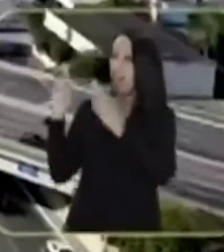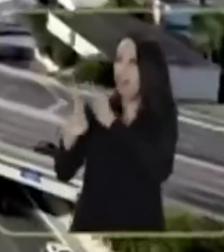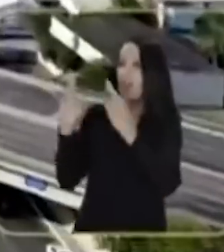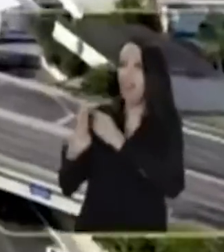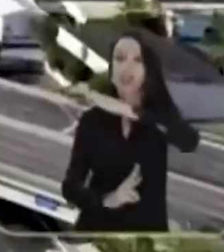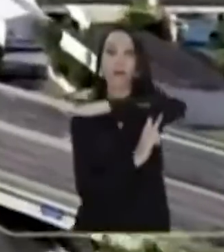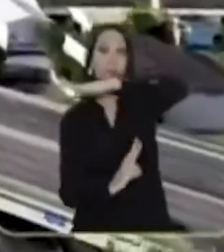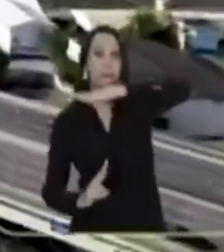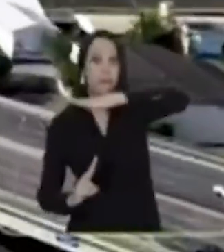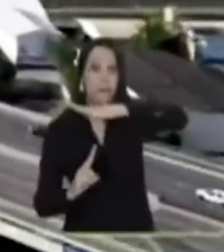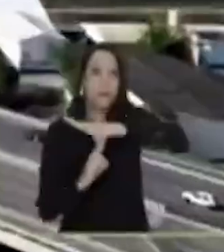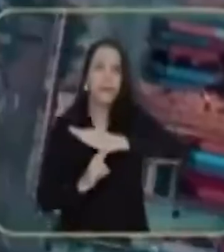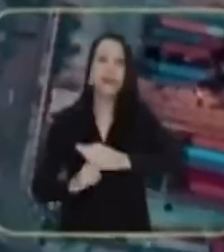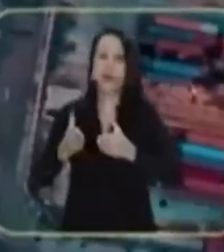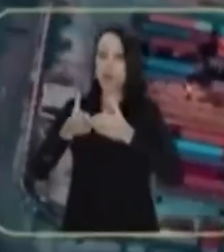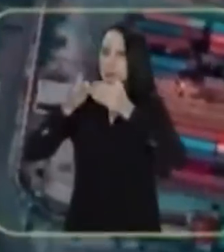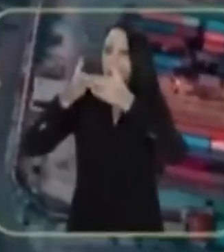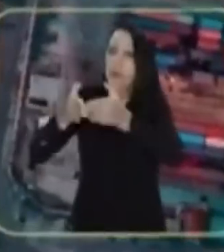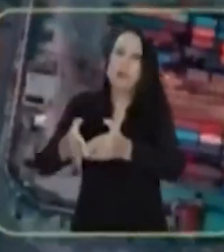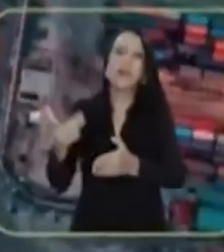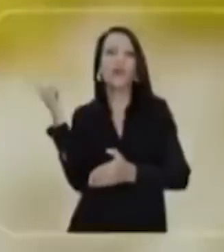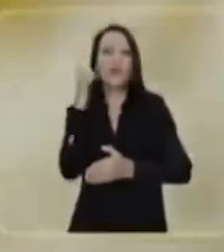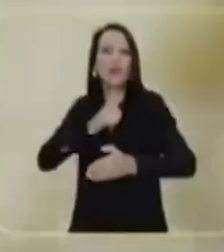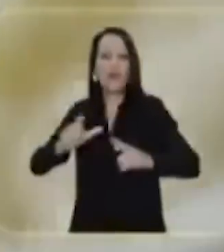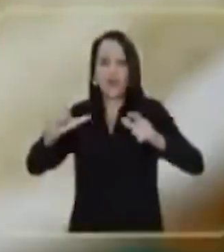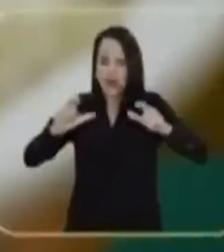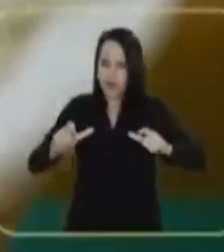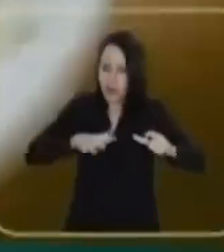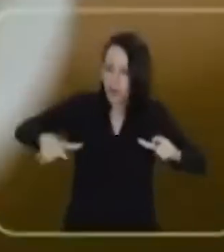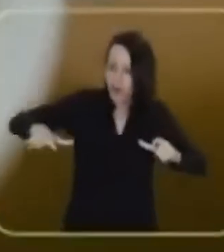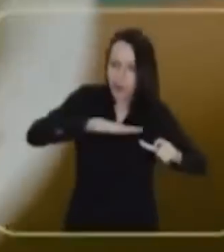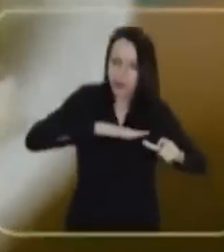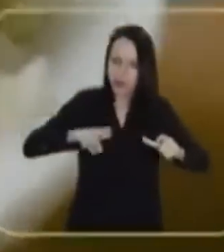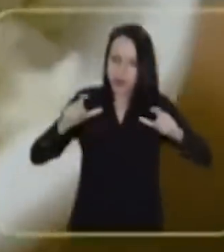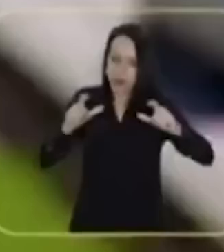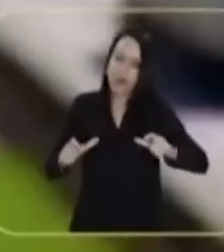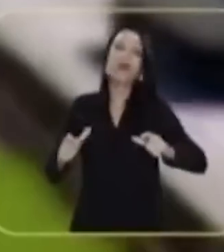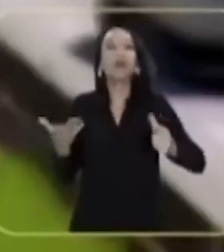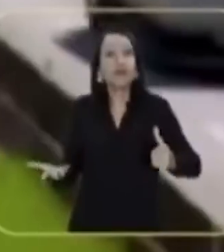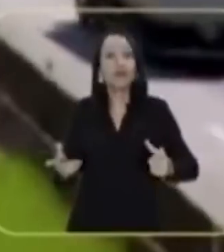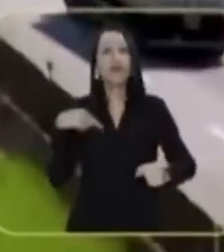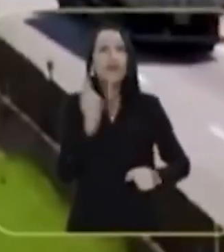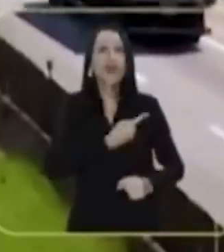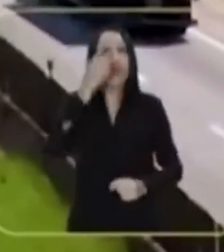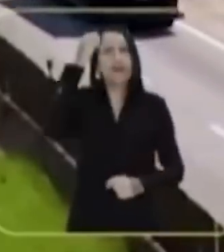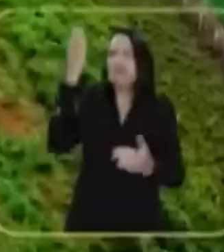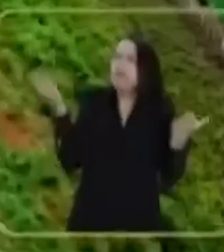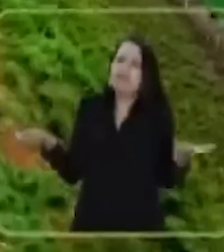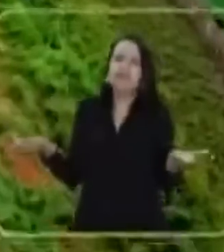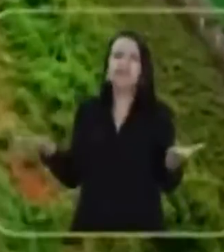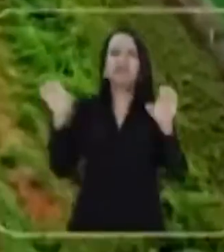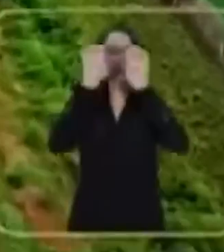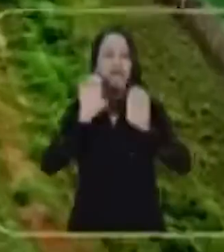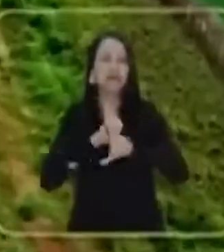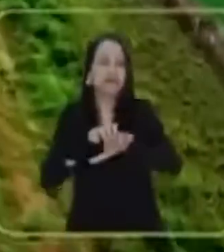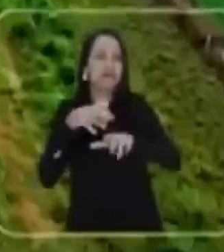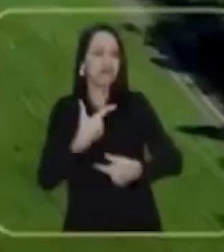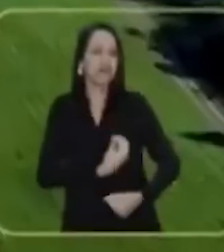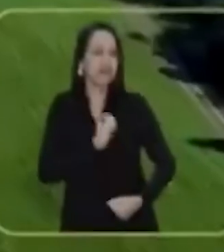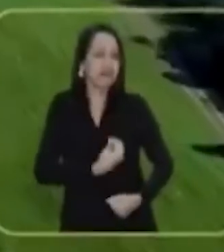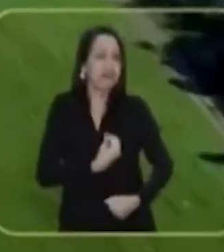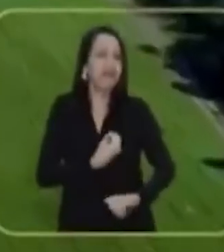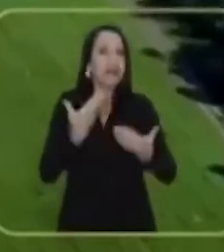passou por estradas, pontes e até mesmo portos pra chegar ao seu prato. É, a gente mal lembra que a